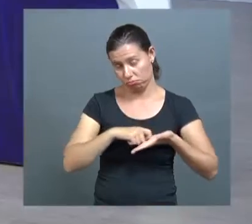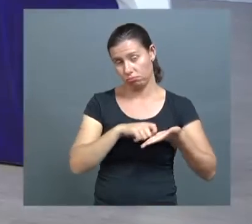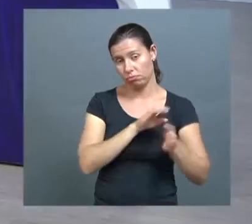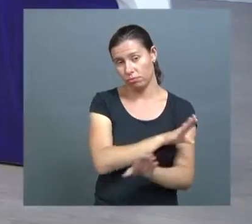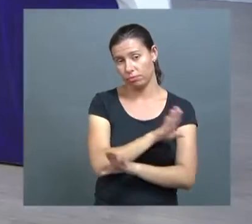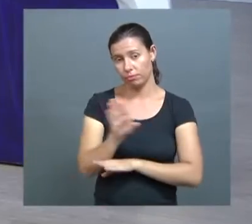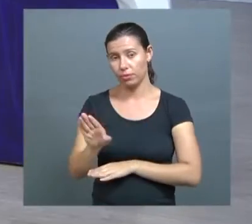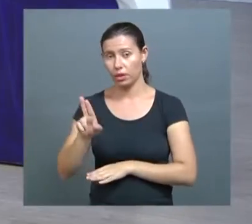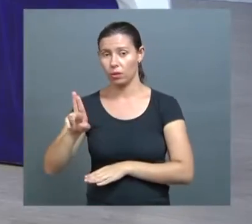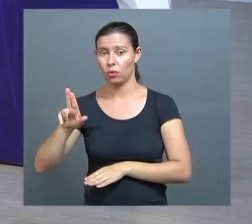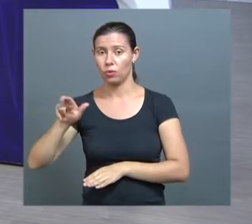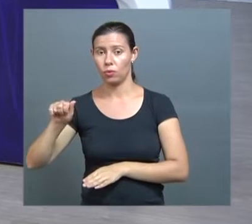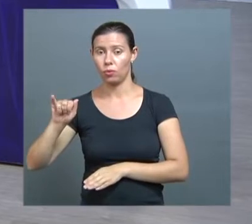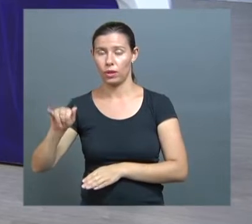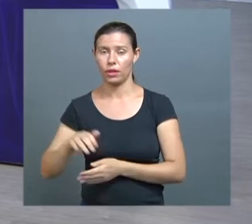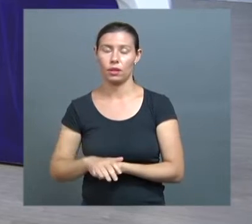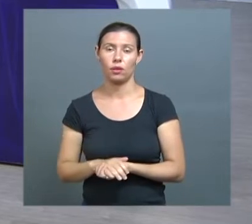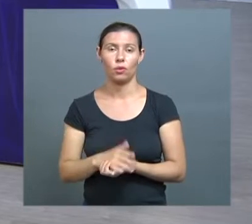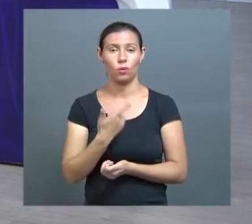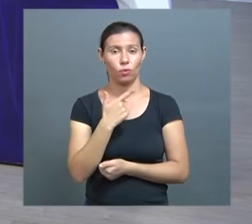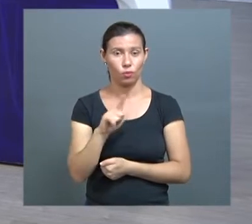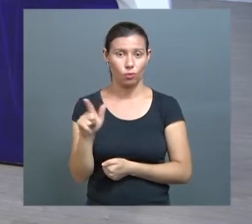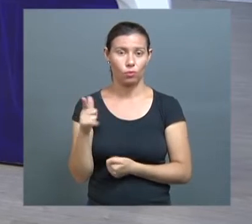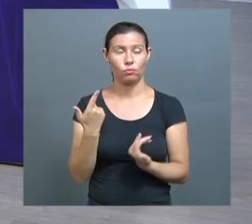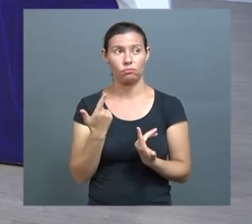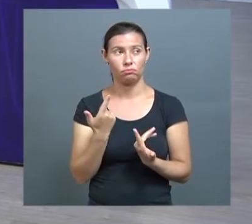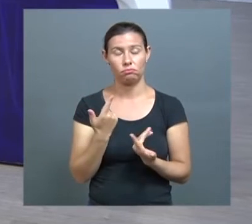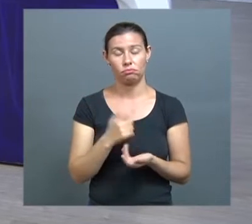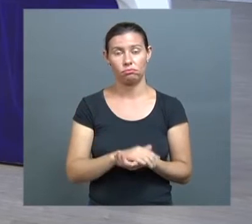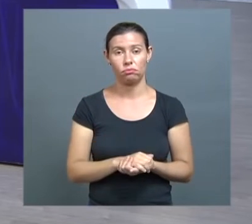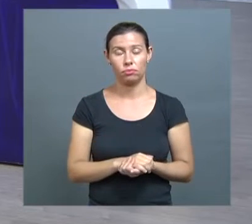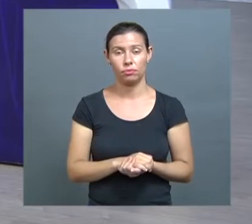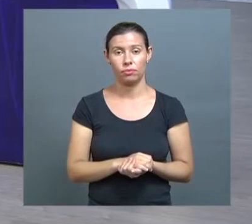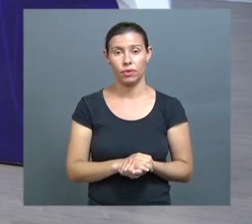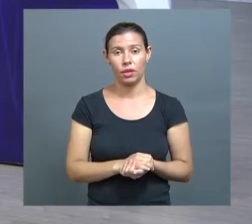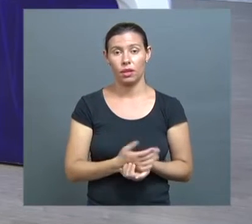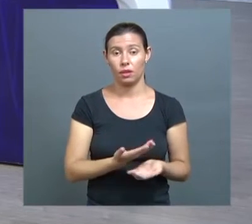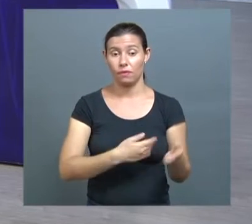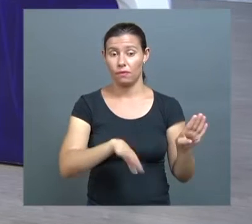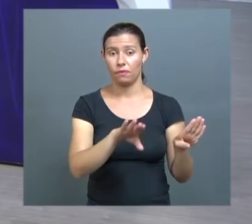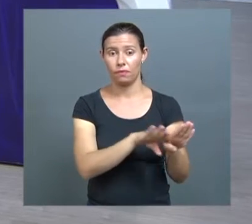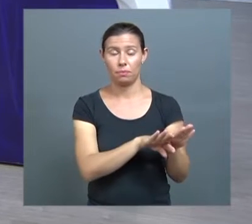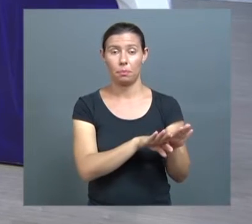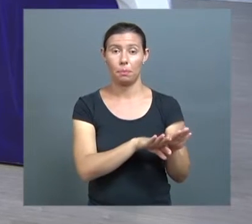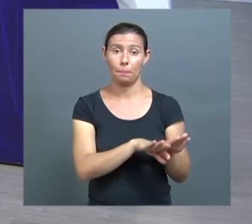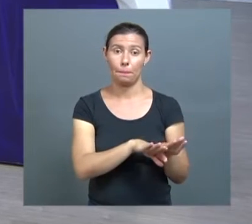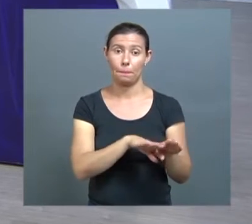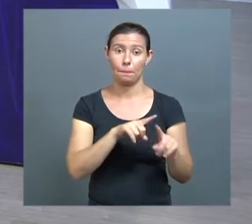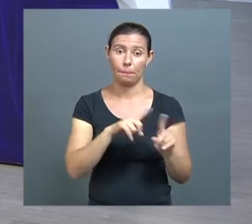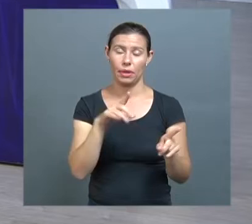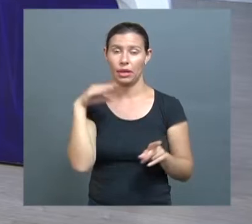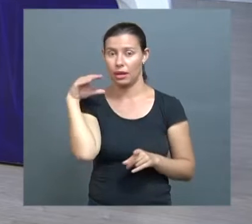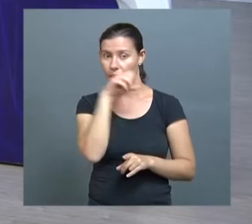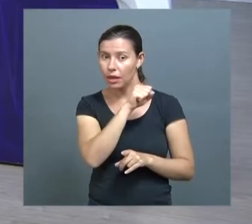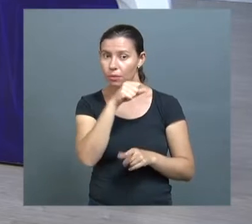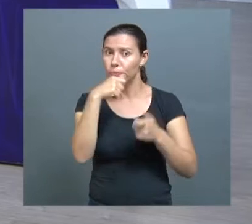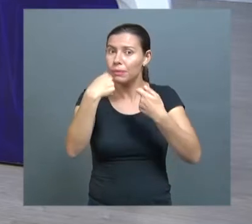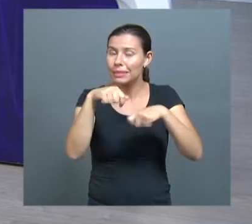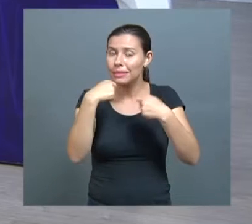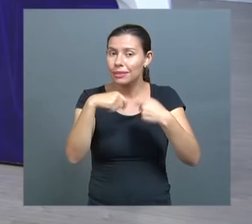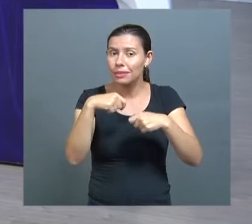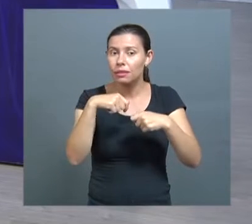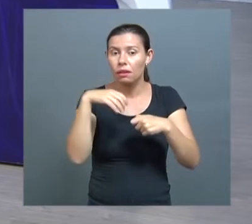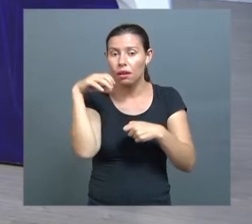Então, isso aí, essa parte está fechada. Mas a urgência mesmo está aberta 24 horas por dia. A